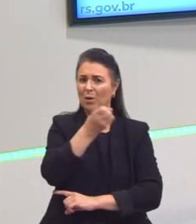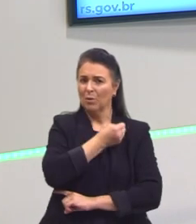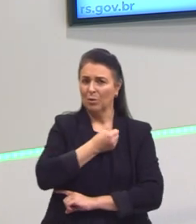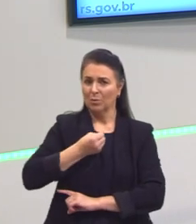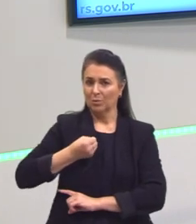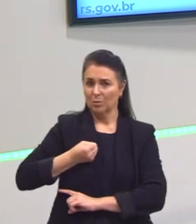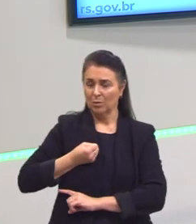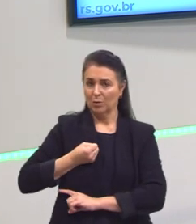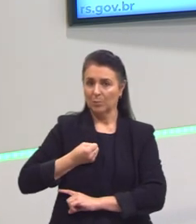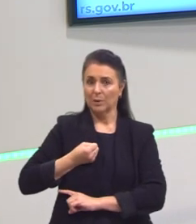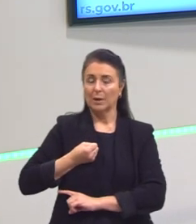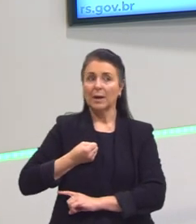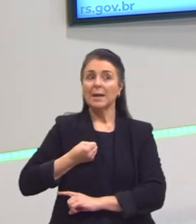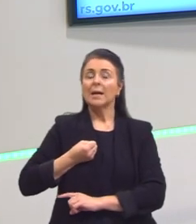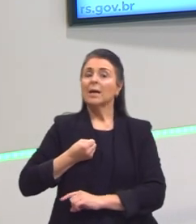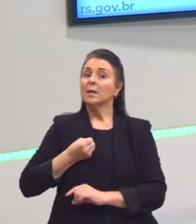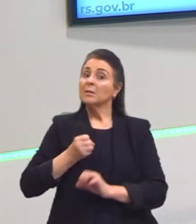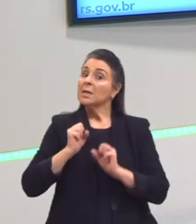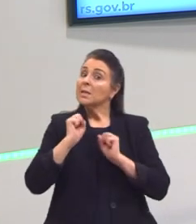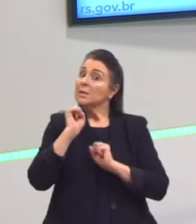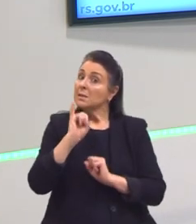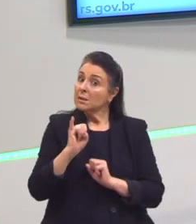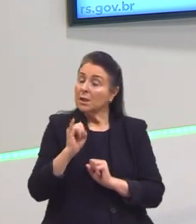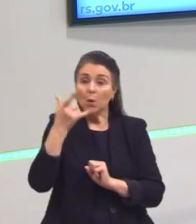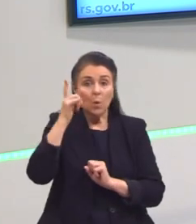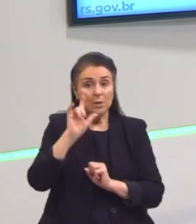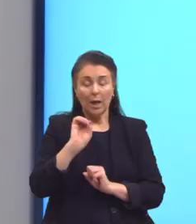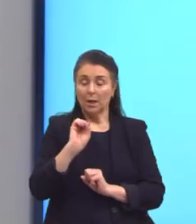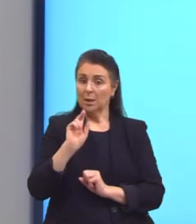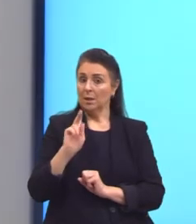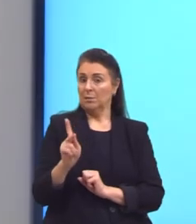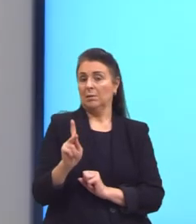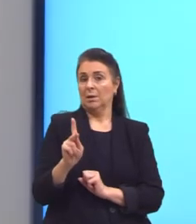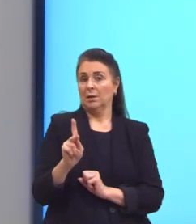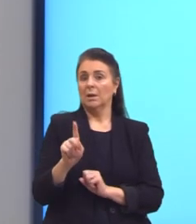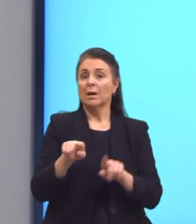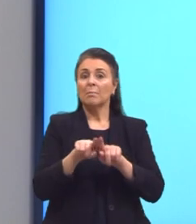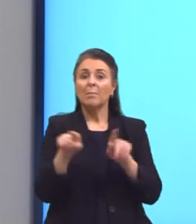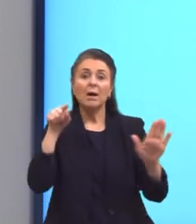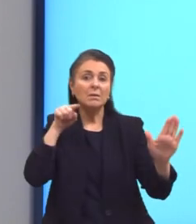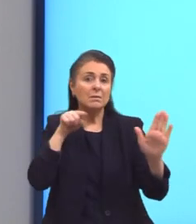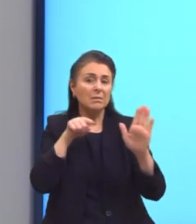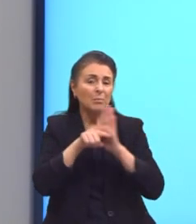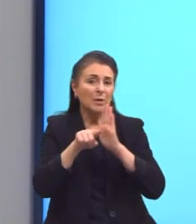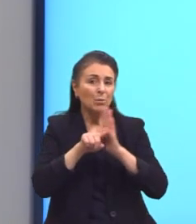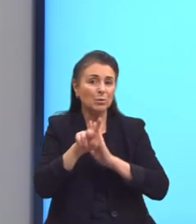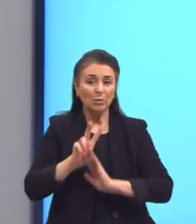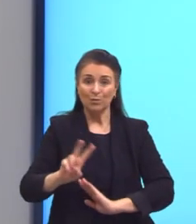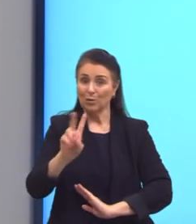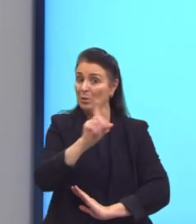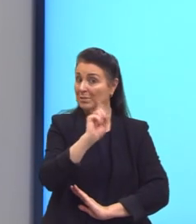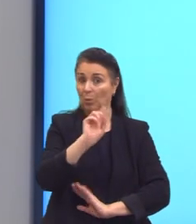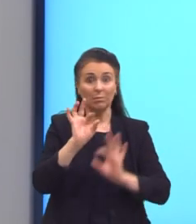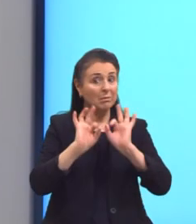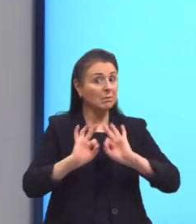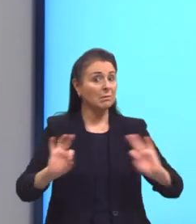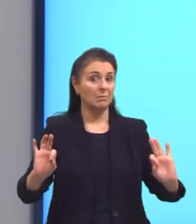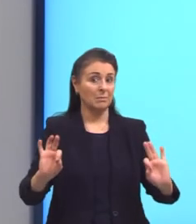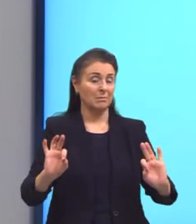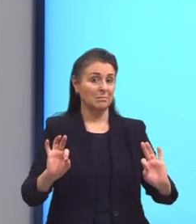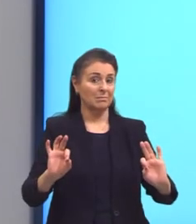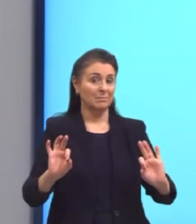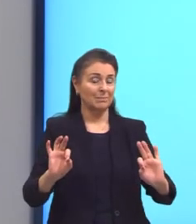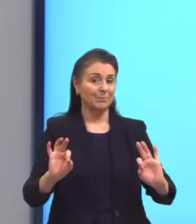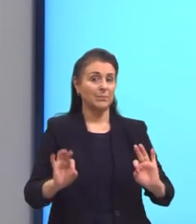sempre que for possível, a gente simplifica. Mas, aqui nas questões, os valores, eles não estavam simplificados. Nenhum deles